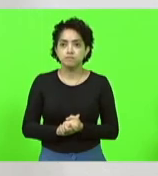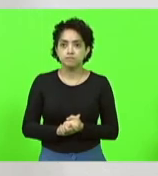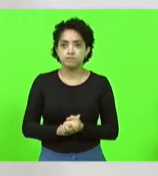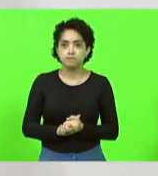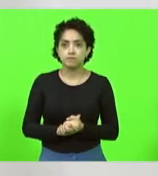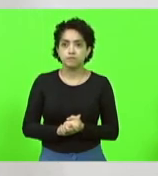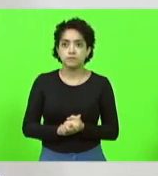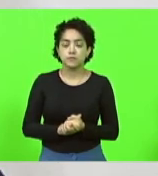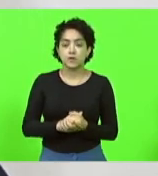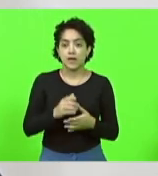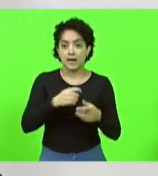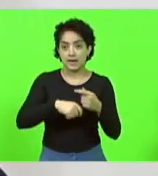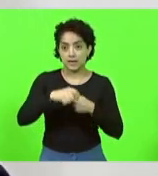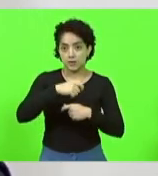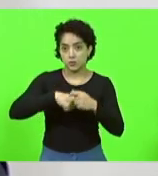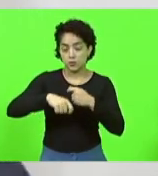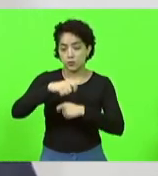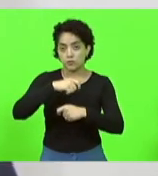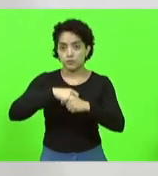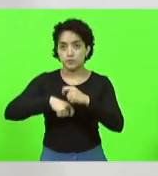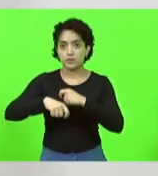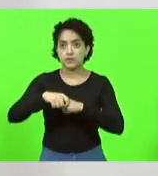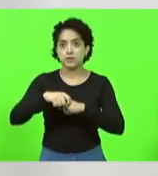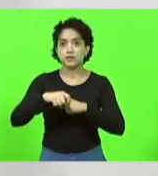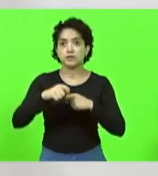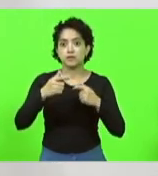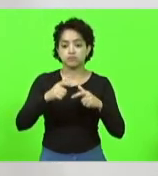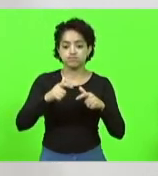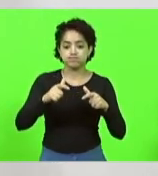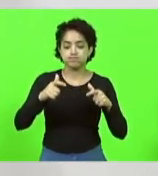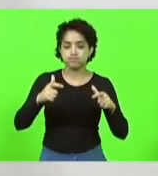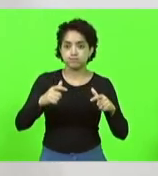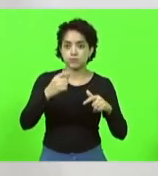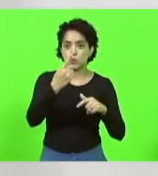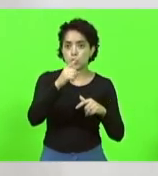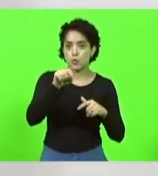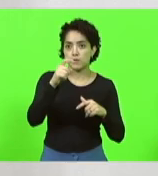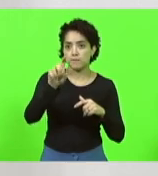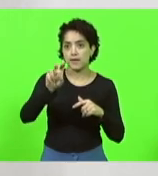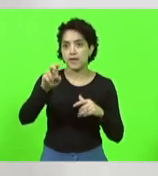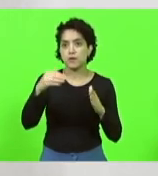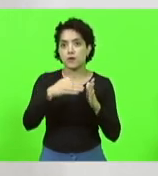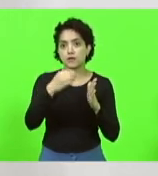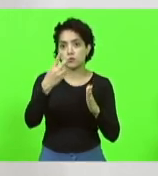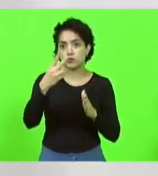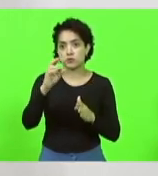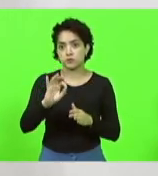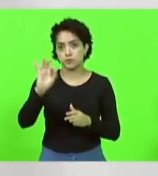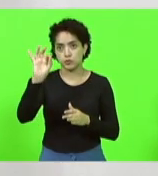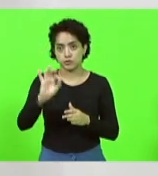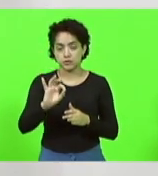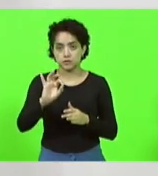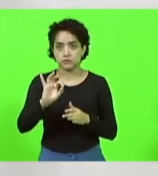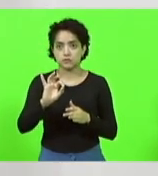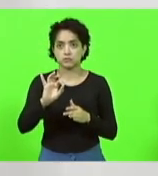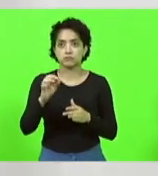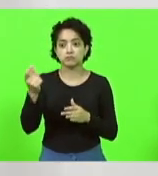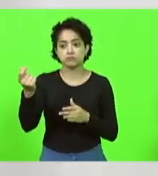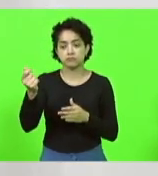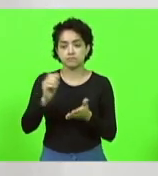onde a economia crescia 1,5%, 2%, e recursos eram